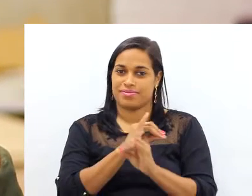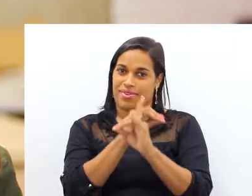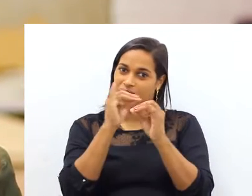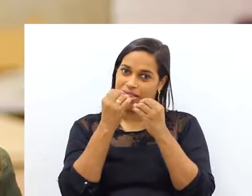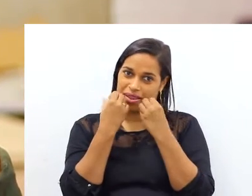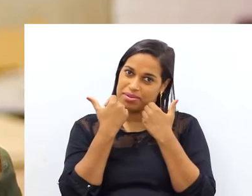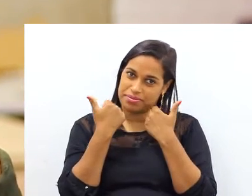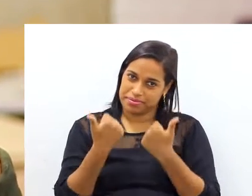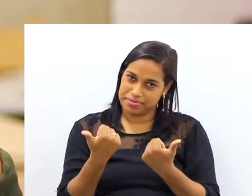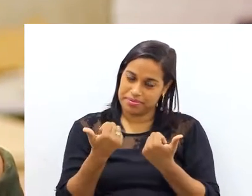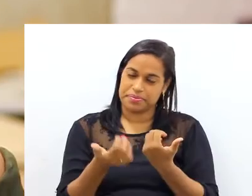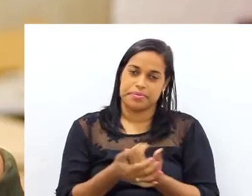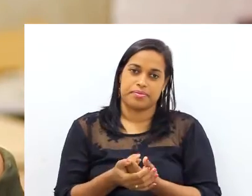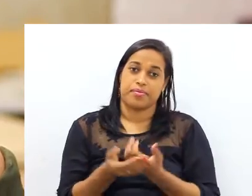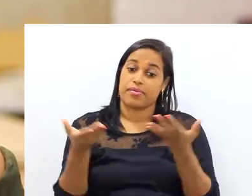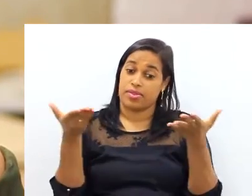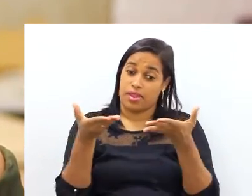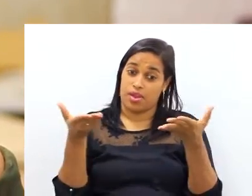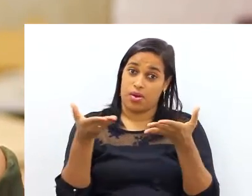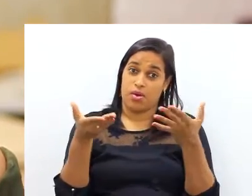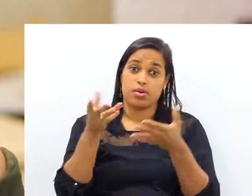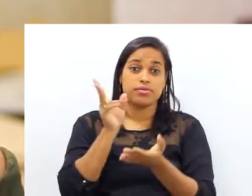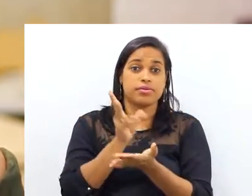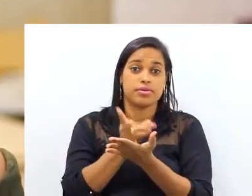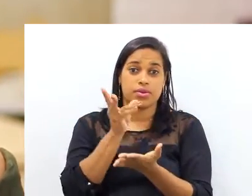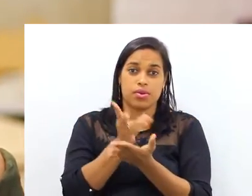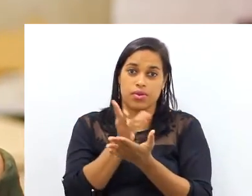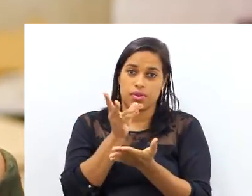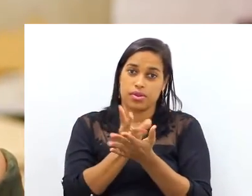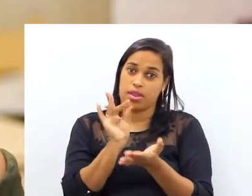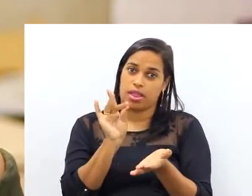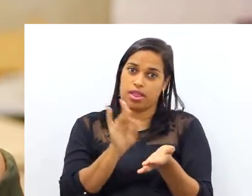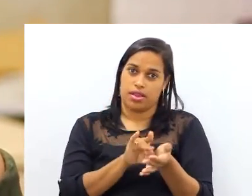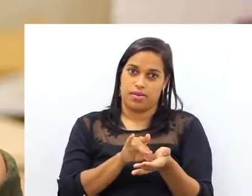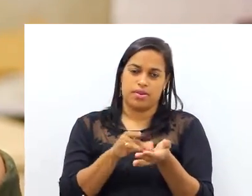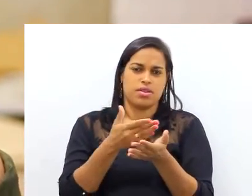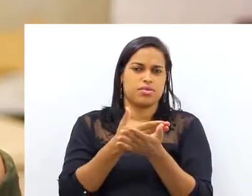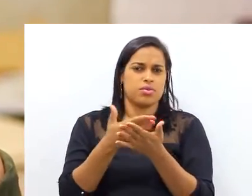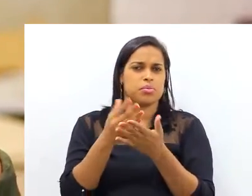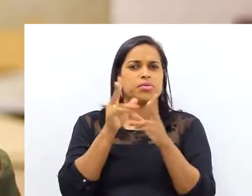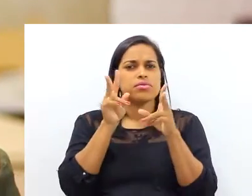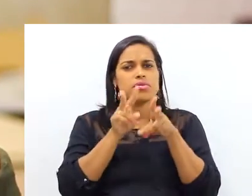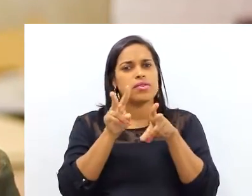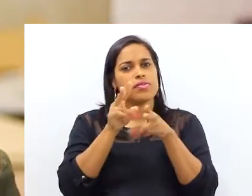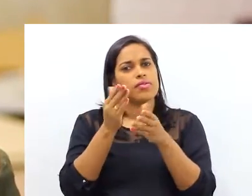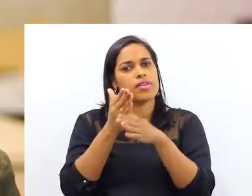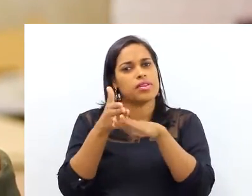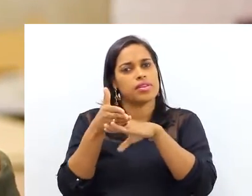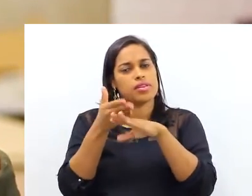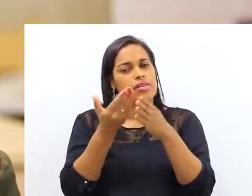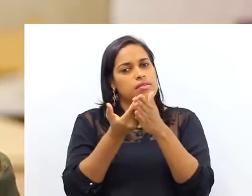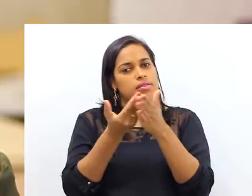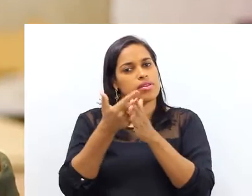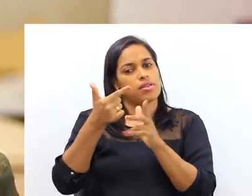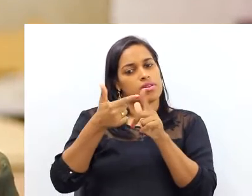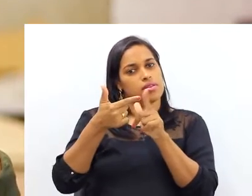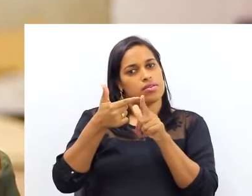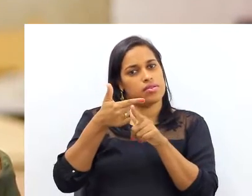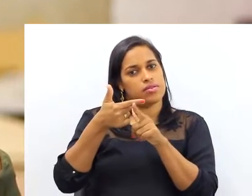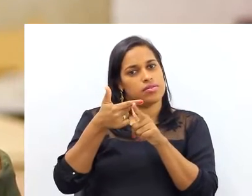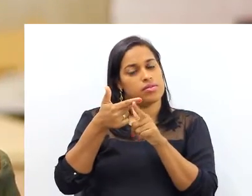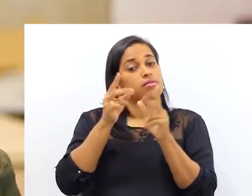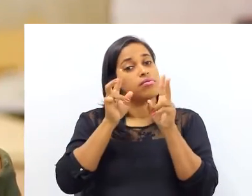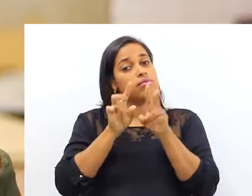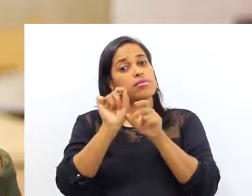Olá pessoal, hoje a gente vai dar continuidade, na verdade, é o que a gente começou a ver na videoaula 2. A gente na videoaula